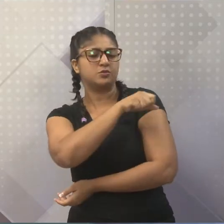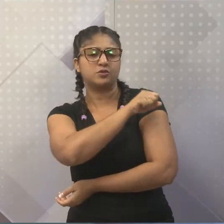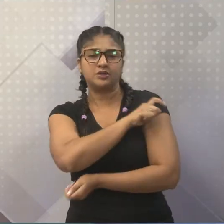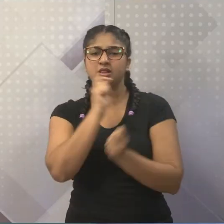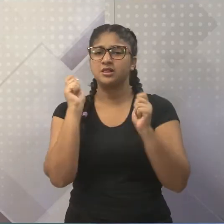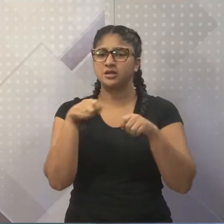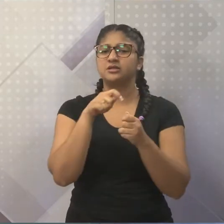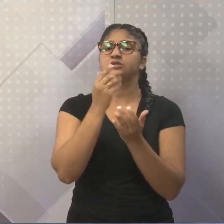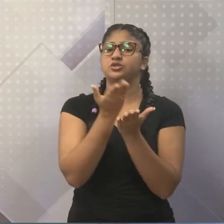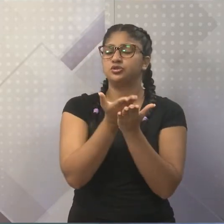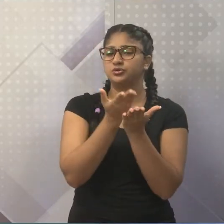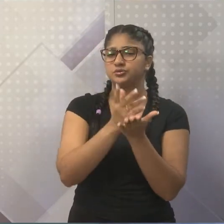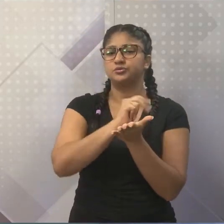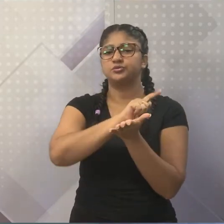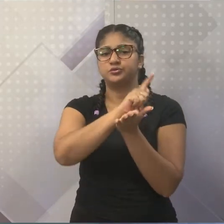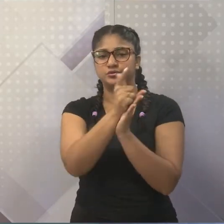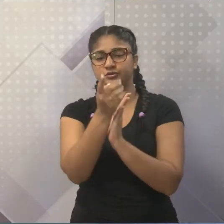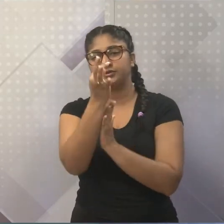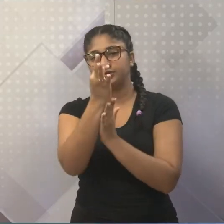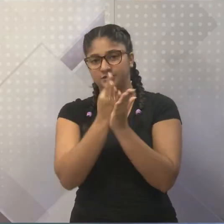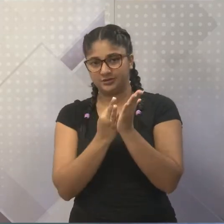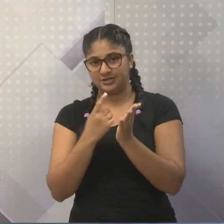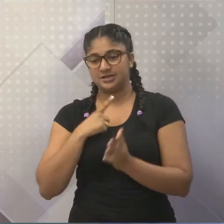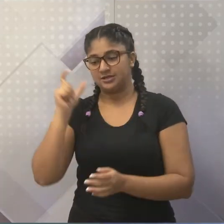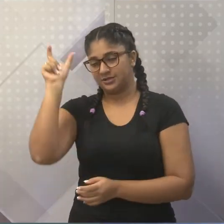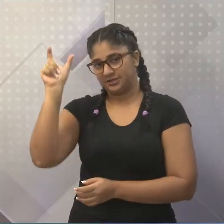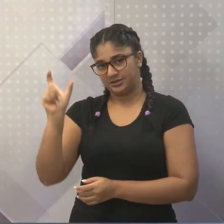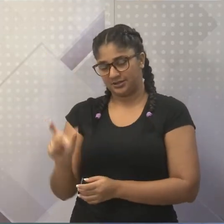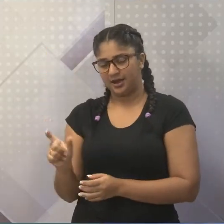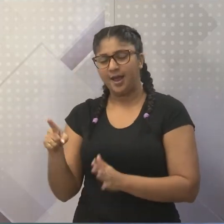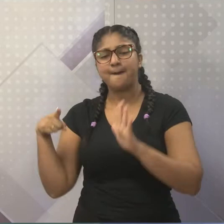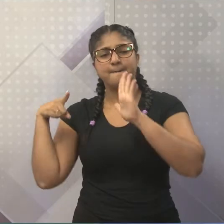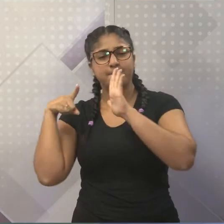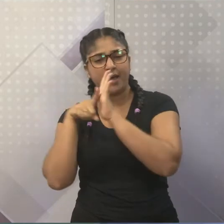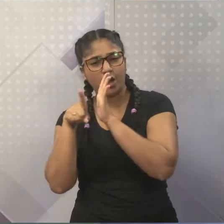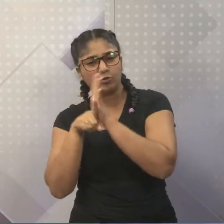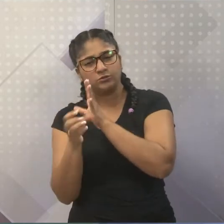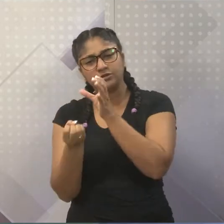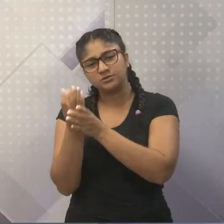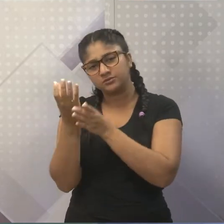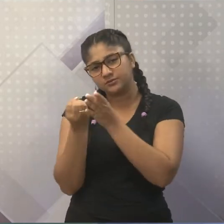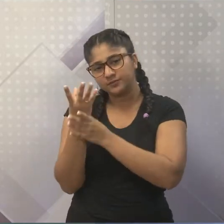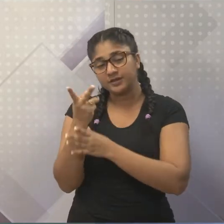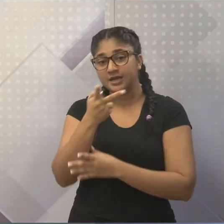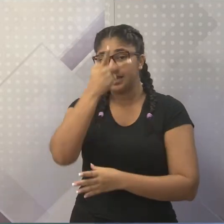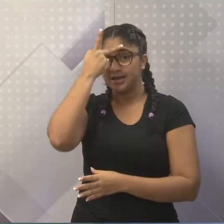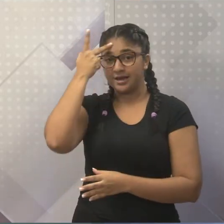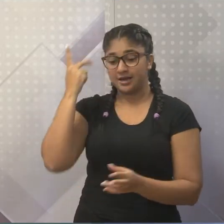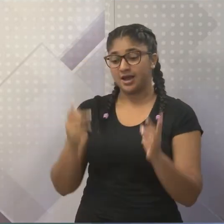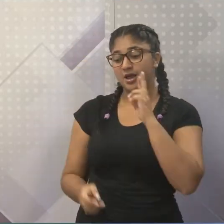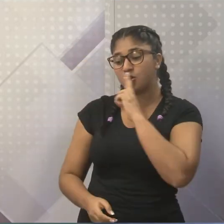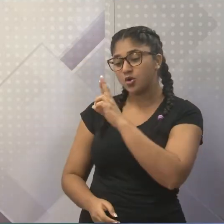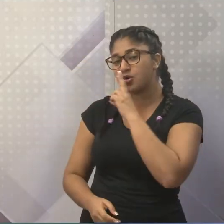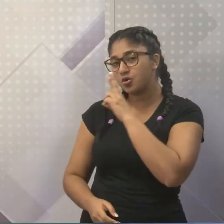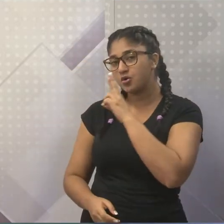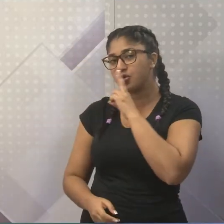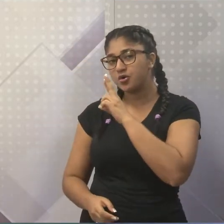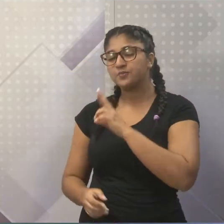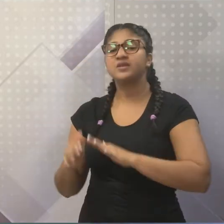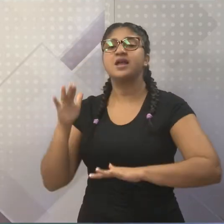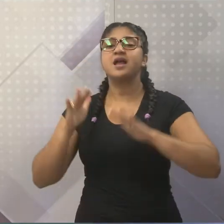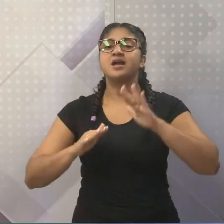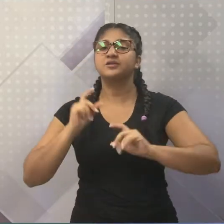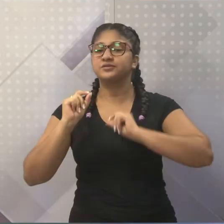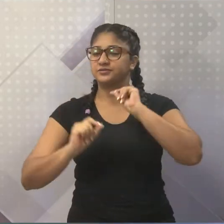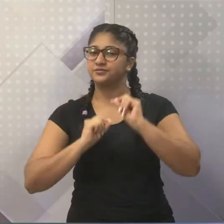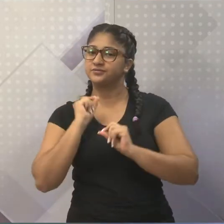gênero textual, nós temos o entrevistador que formula as perguntas e o entrevistado que as responde. Às vezes,